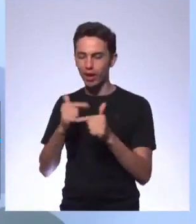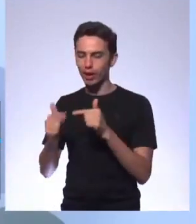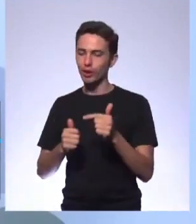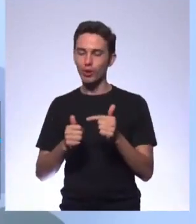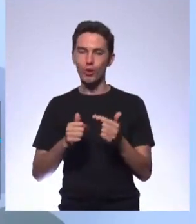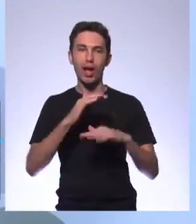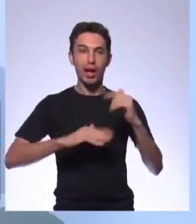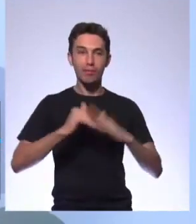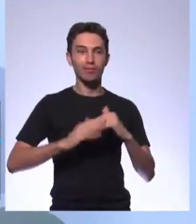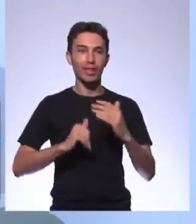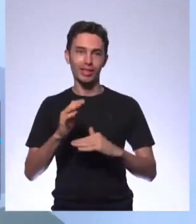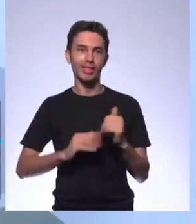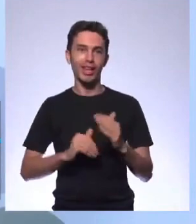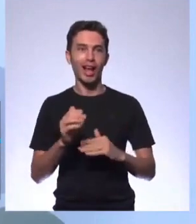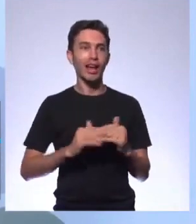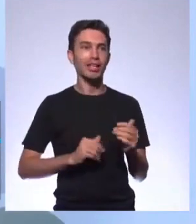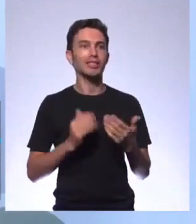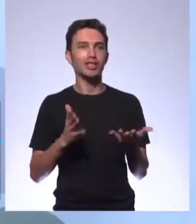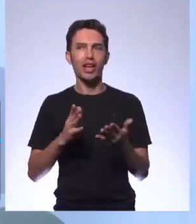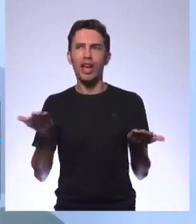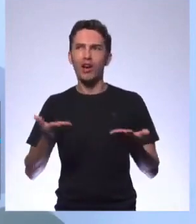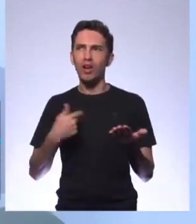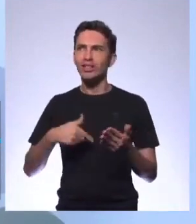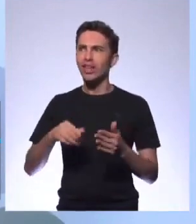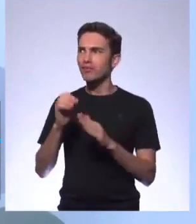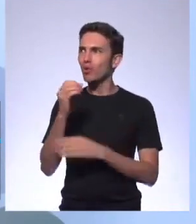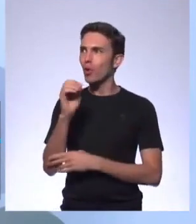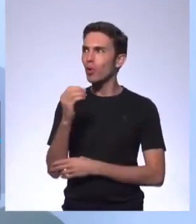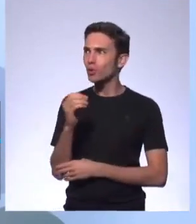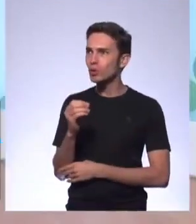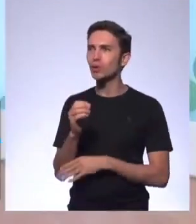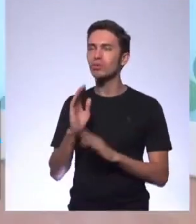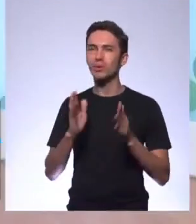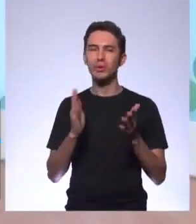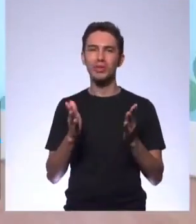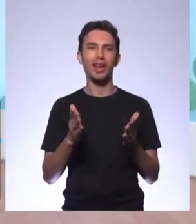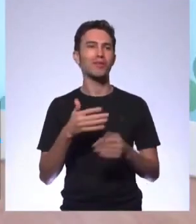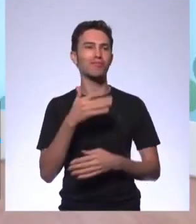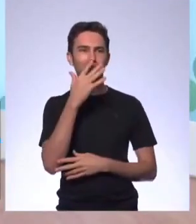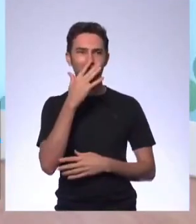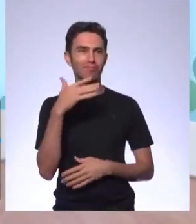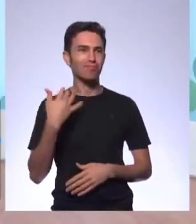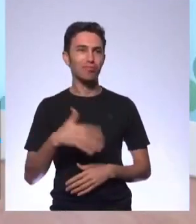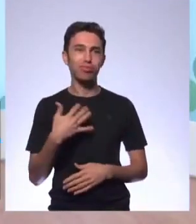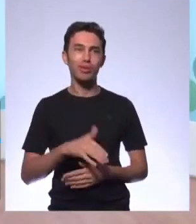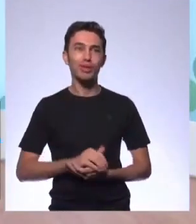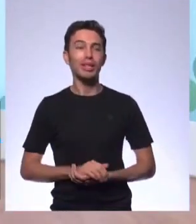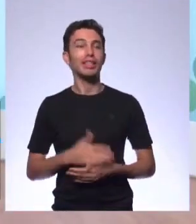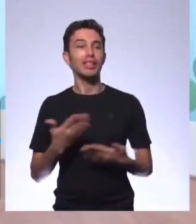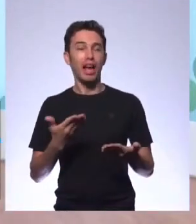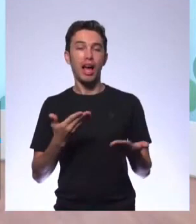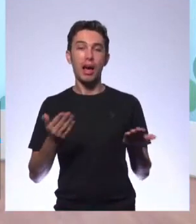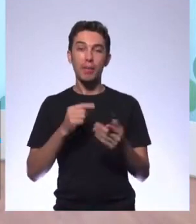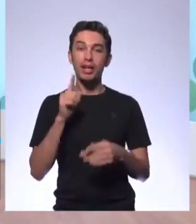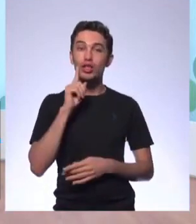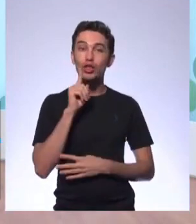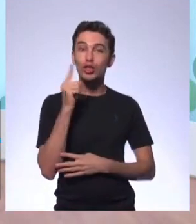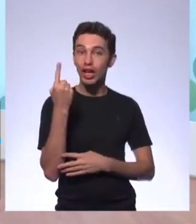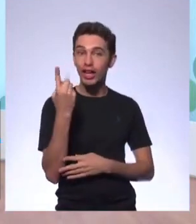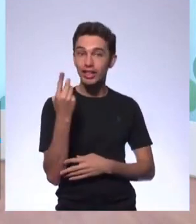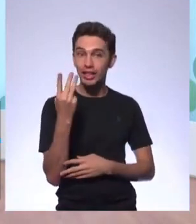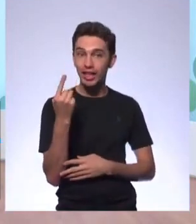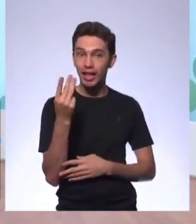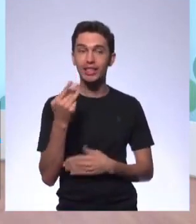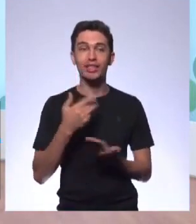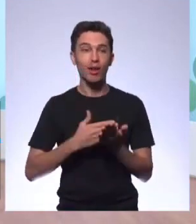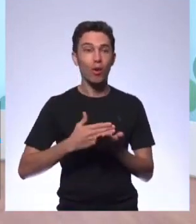13, agora, de outubro. Nós já estamos em outubro, né? Nós já estamos outubro. Já estamos em outubro. A partir do dia 13, então, a gente